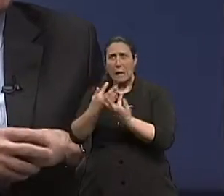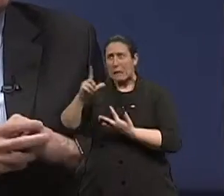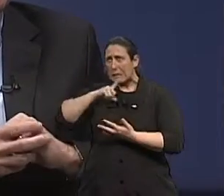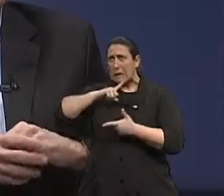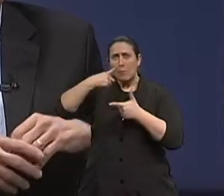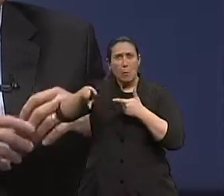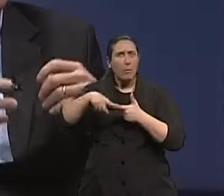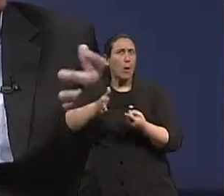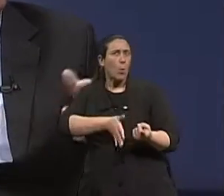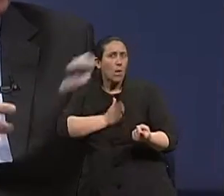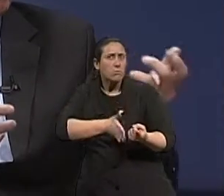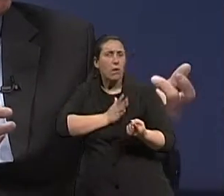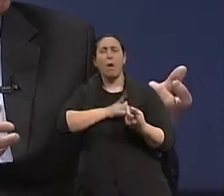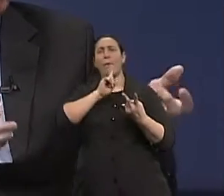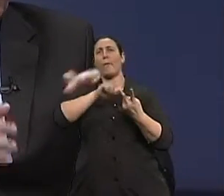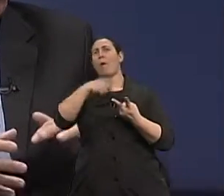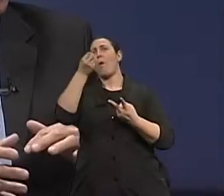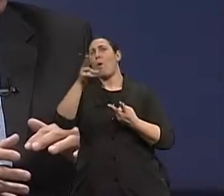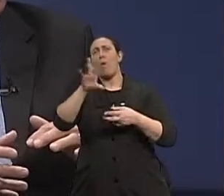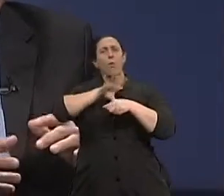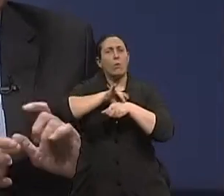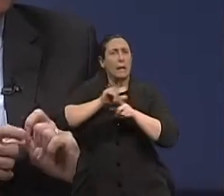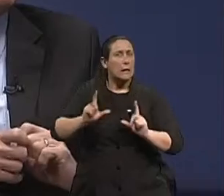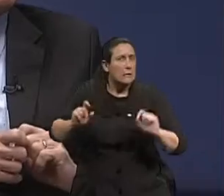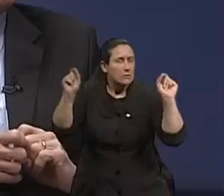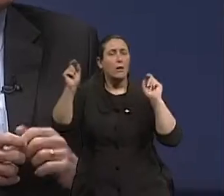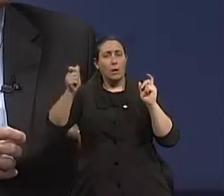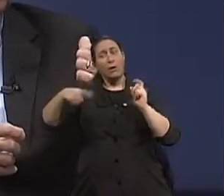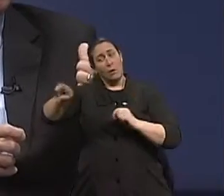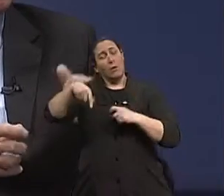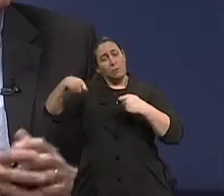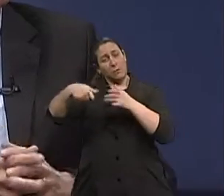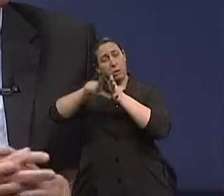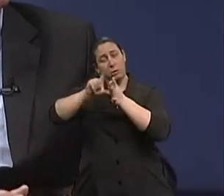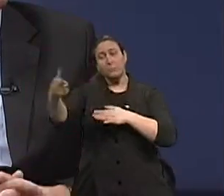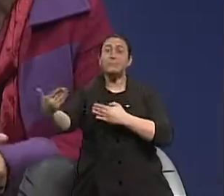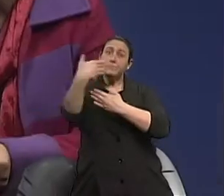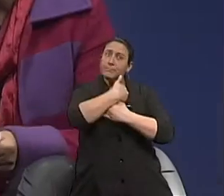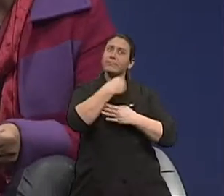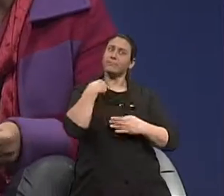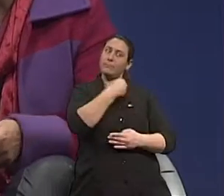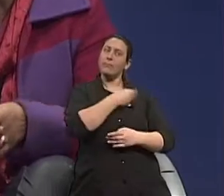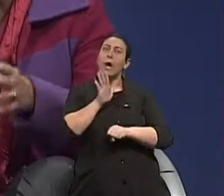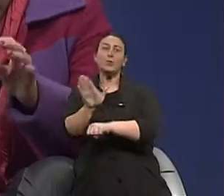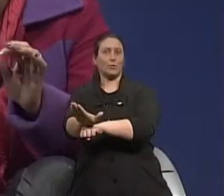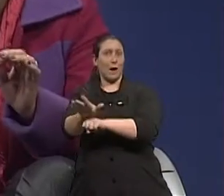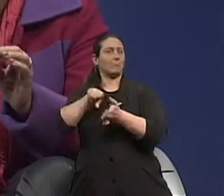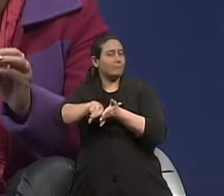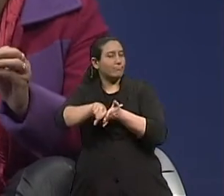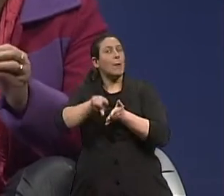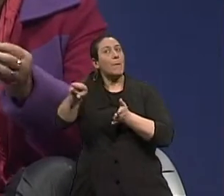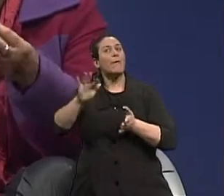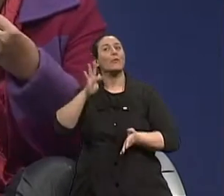cardiovasculares ou até de neoplasia, de tumores precoce, nem espera os 20, já vai antes. Claro. O que a gente está